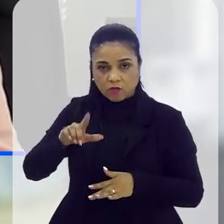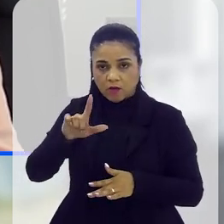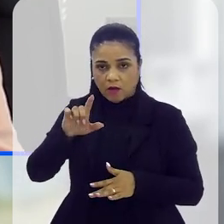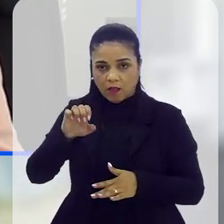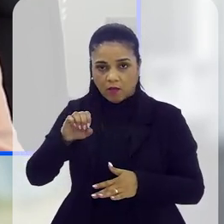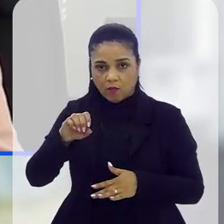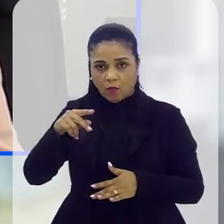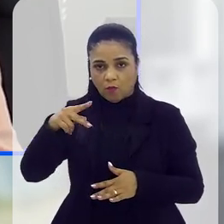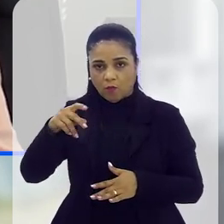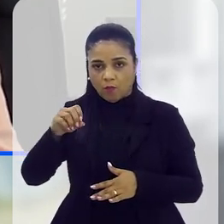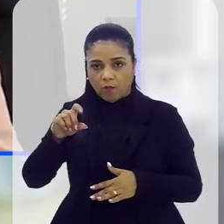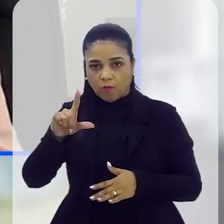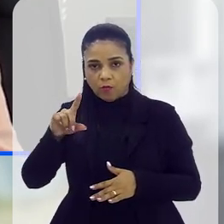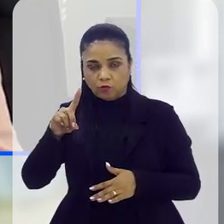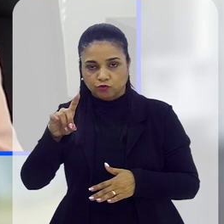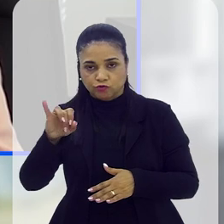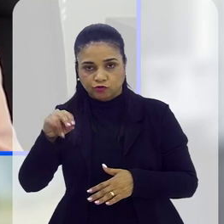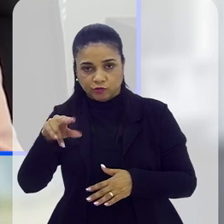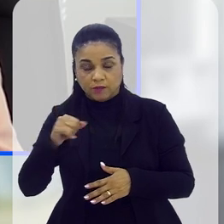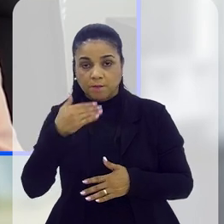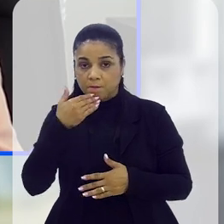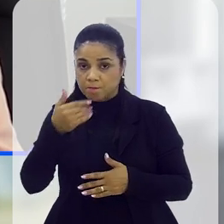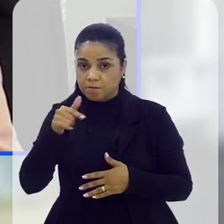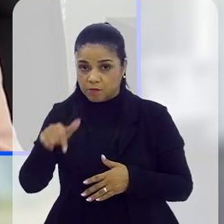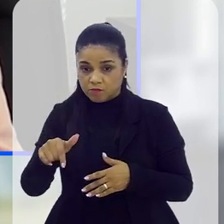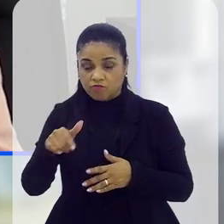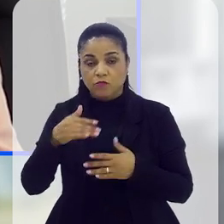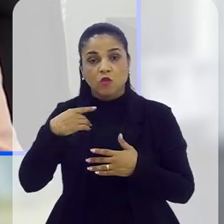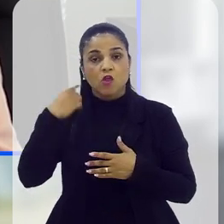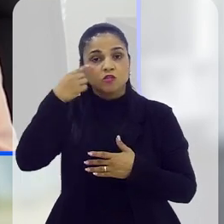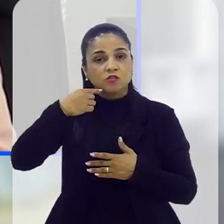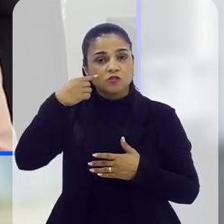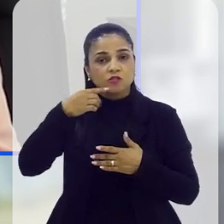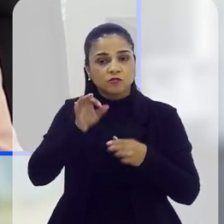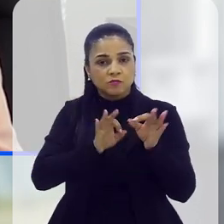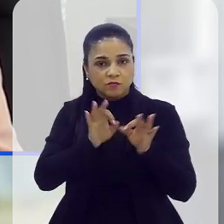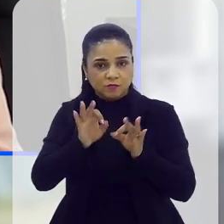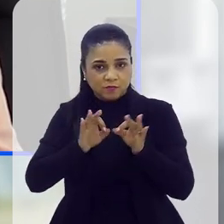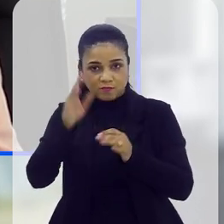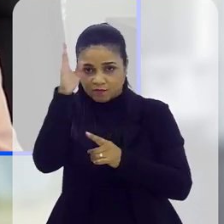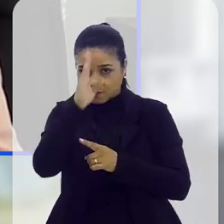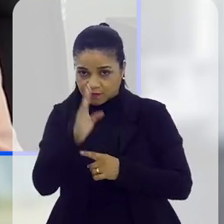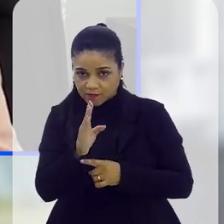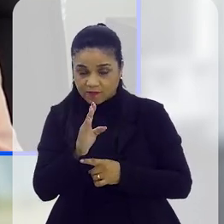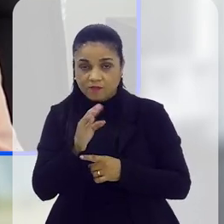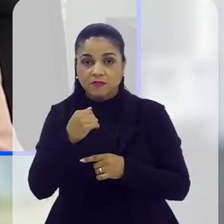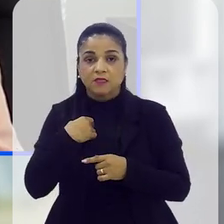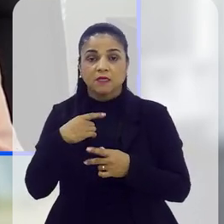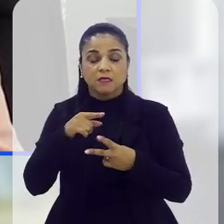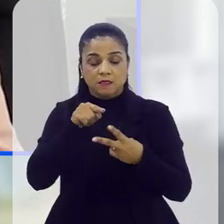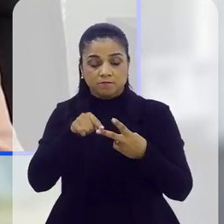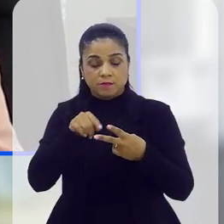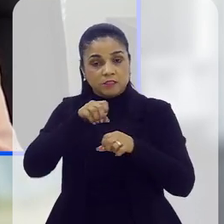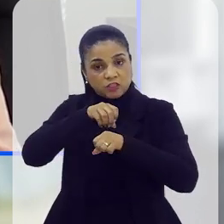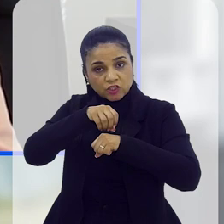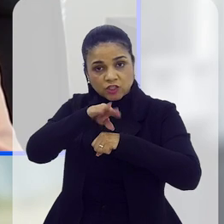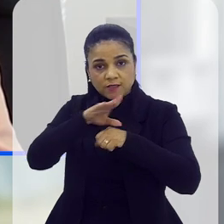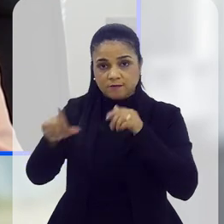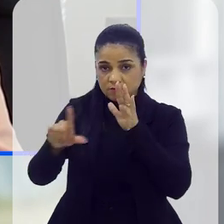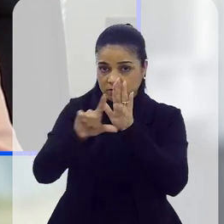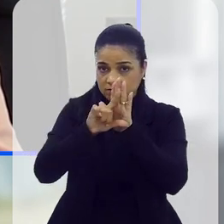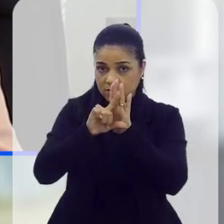da Leopoldina. Essa demanda chegou exatamente pela Ordem dos Advogados do Brasil e de uma indicação